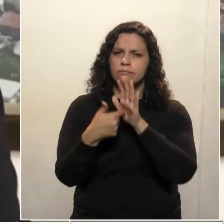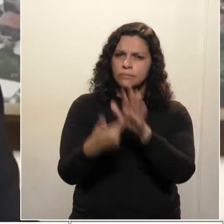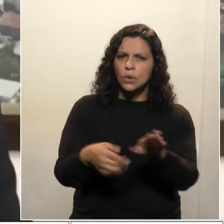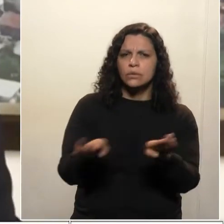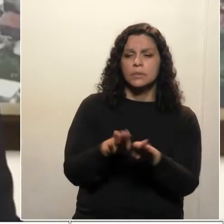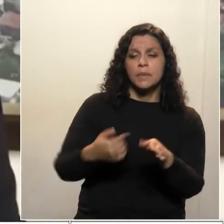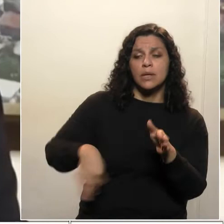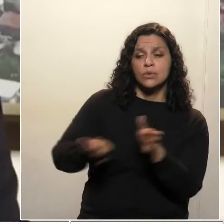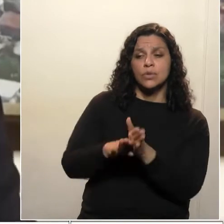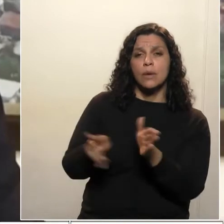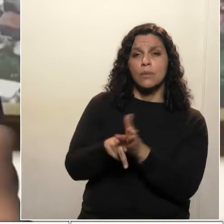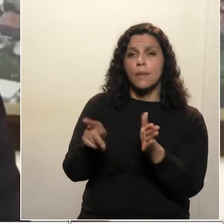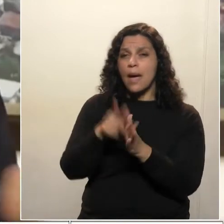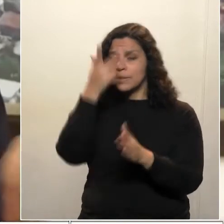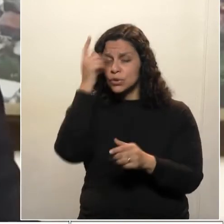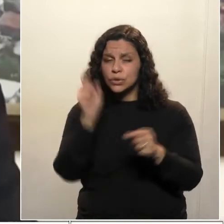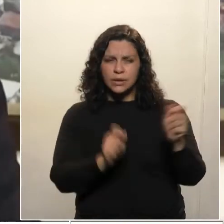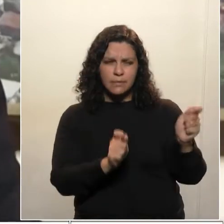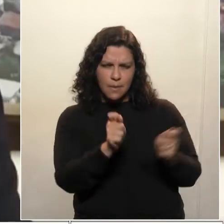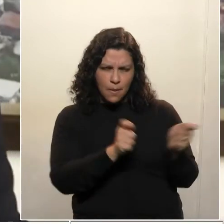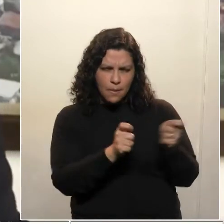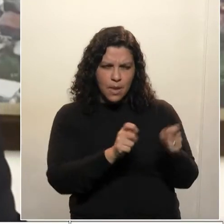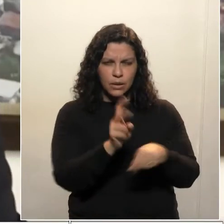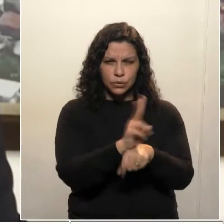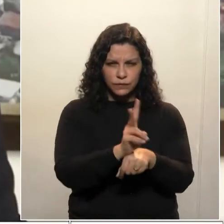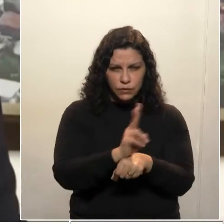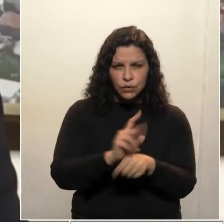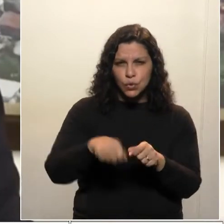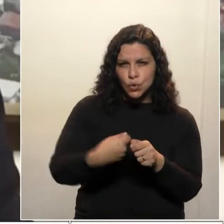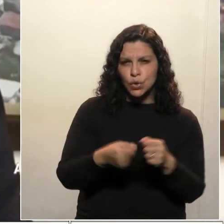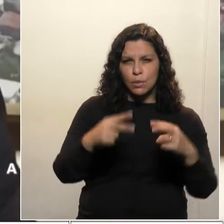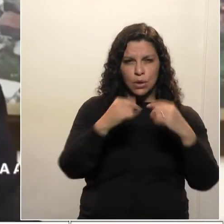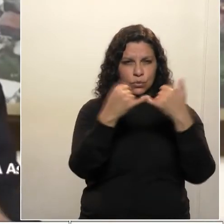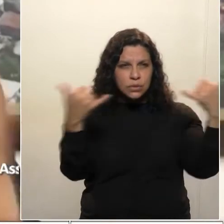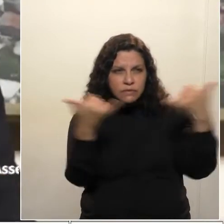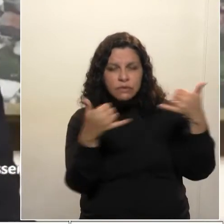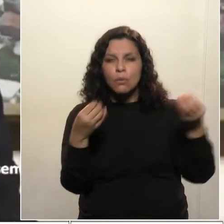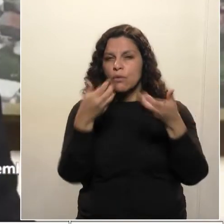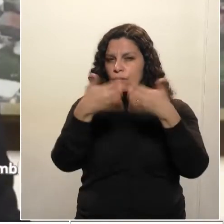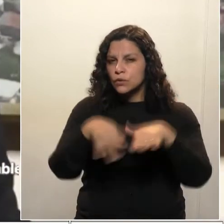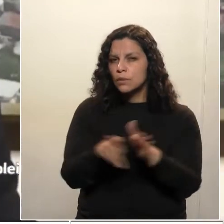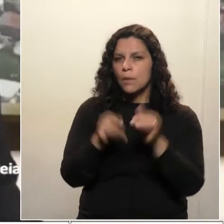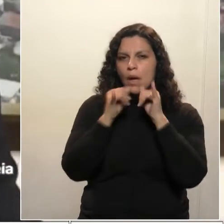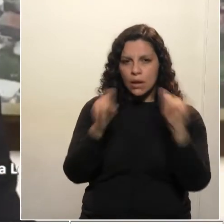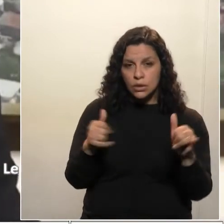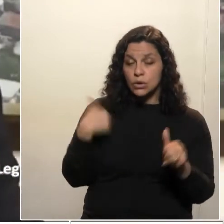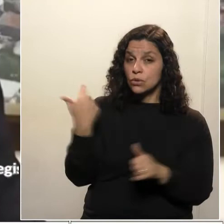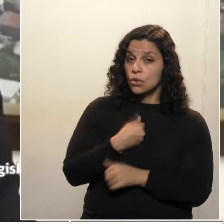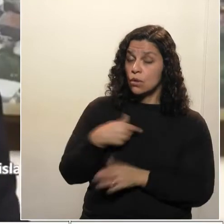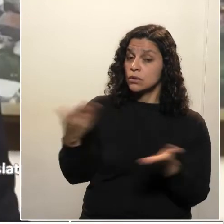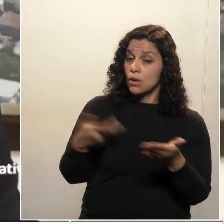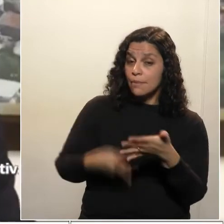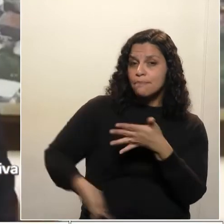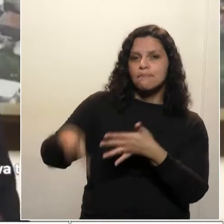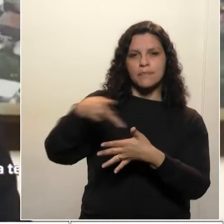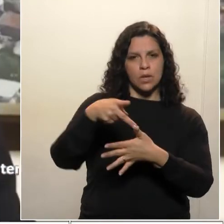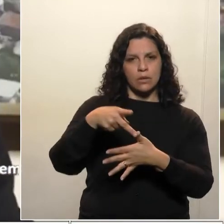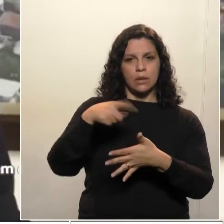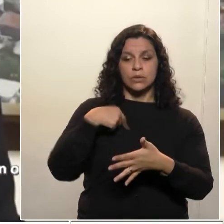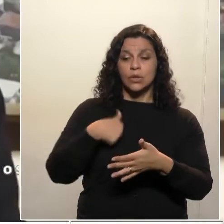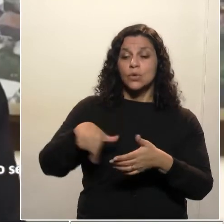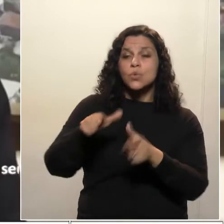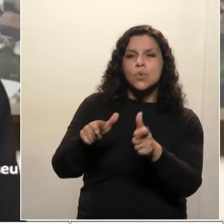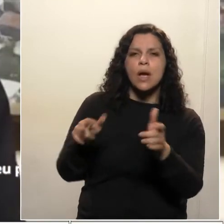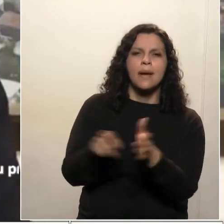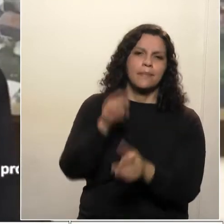para quem está monitorando, tem dado um impacto bastante grande, porque essa priorização foi realmente onde tínhamos